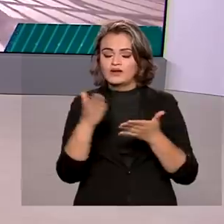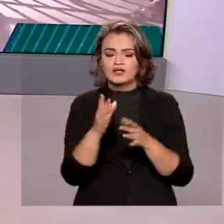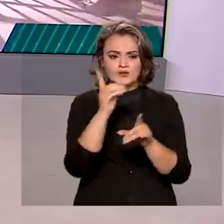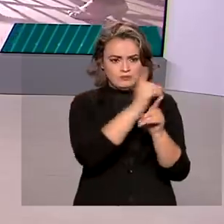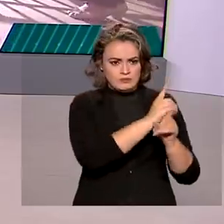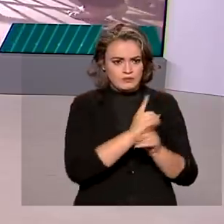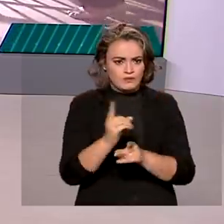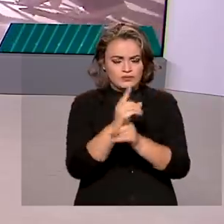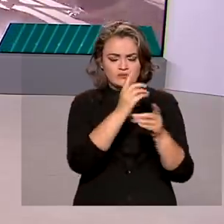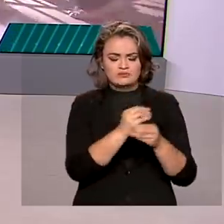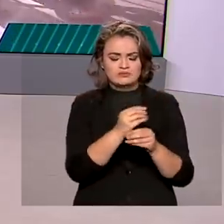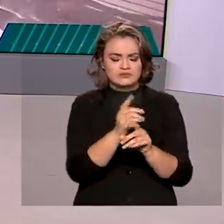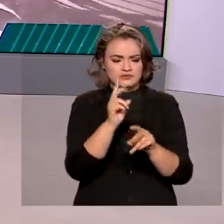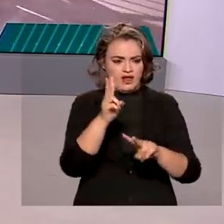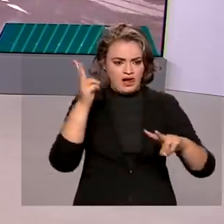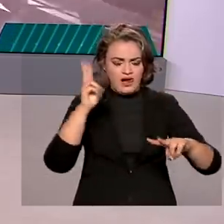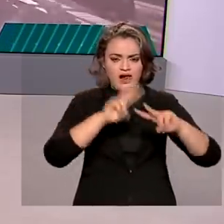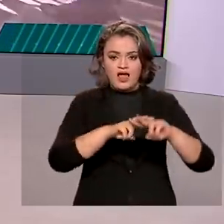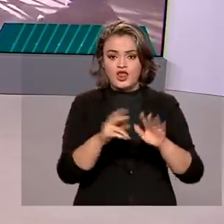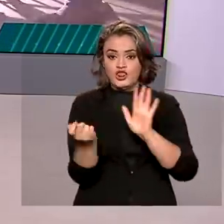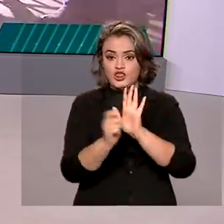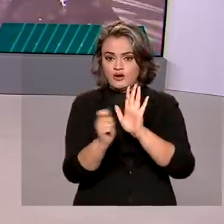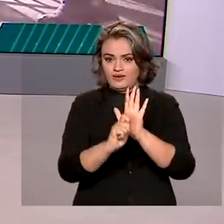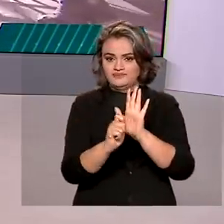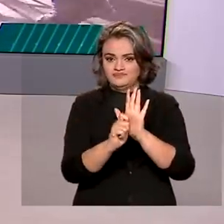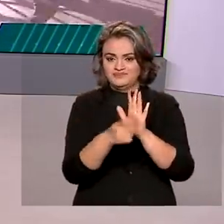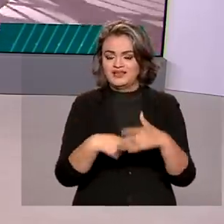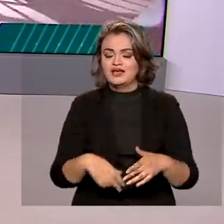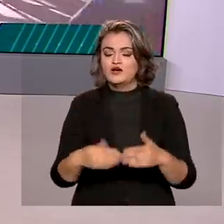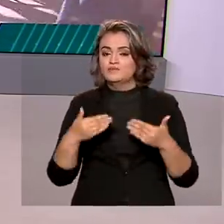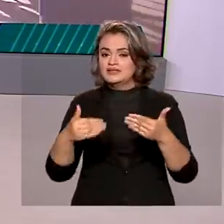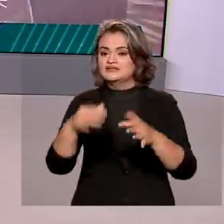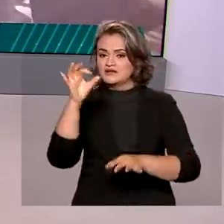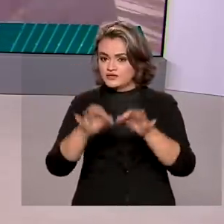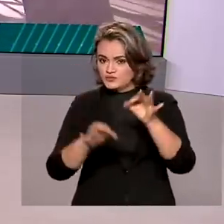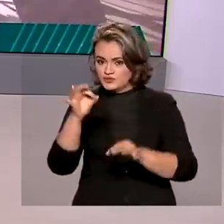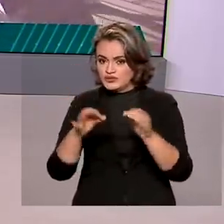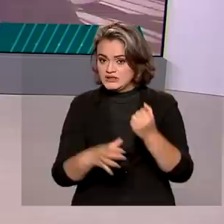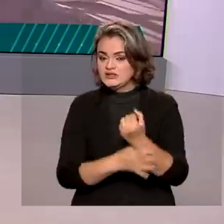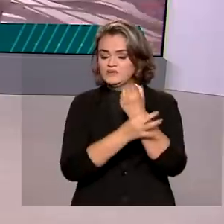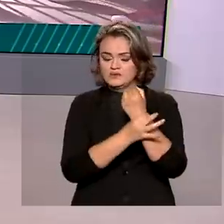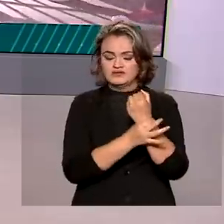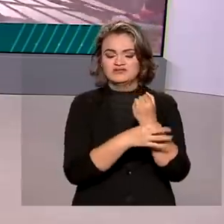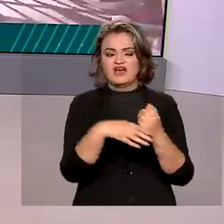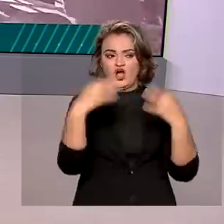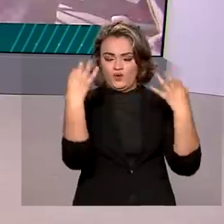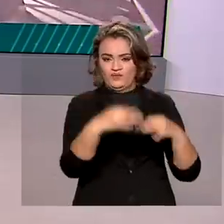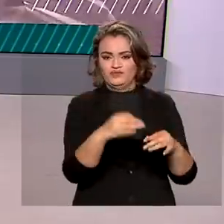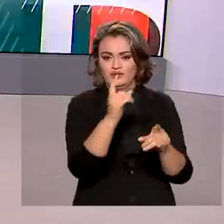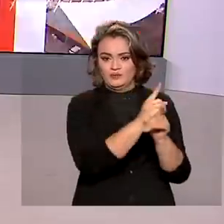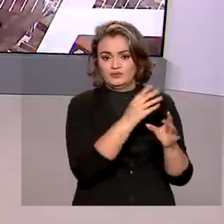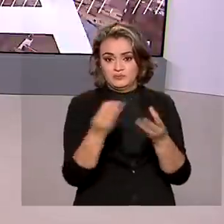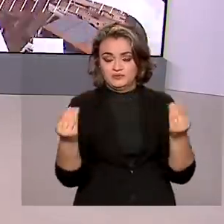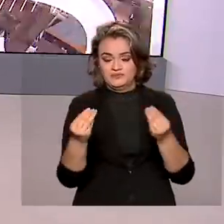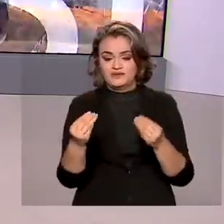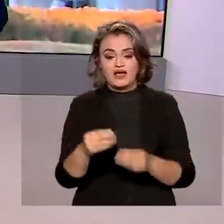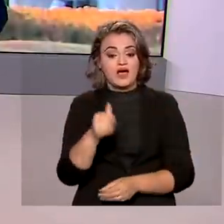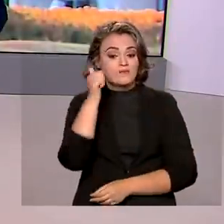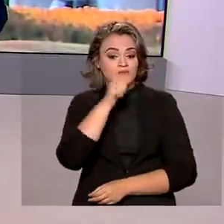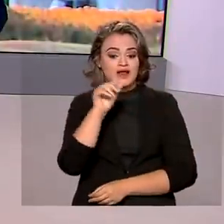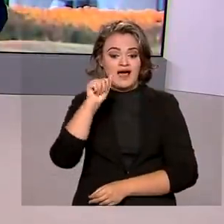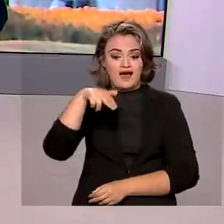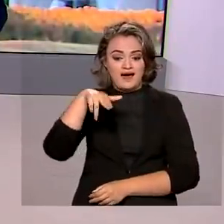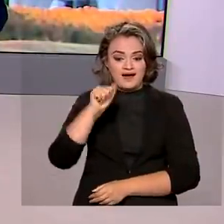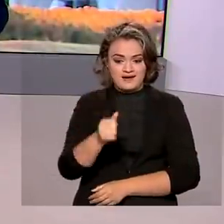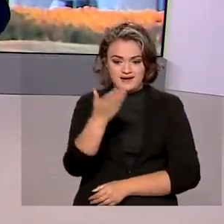maior apreensão de drogas da história do país, segundo o Ministério da Justiça e Segurança Pública. A repórter Ana Luíza Prazer está em